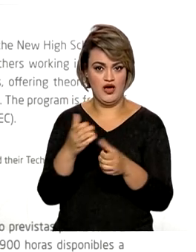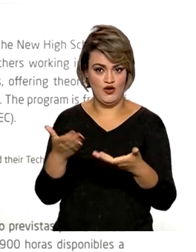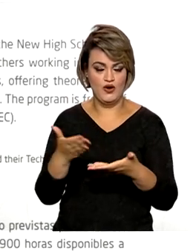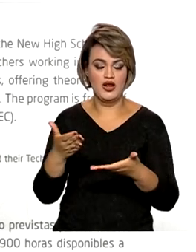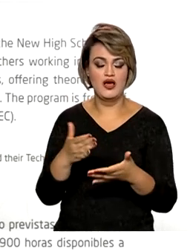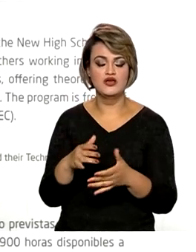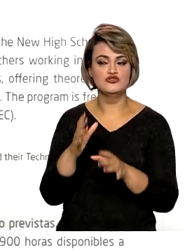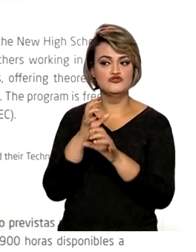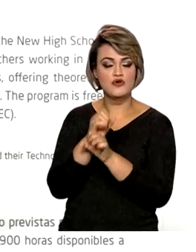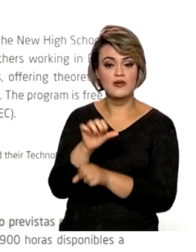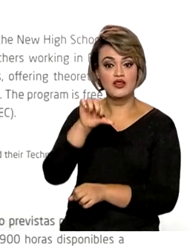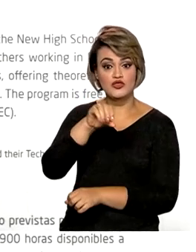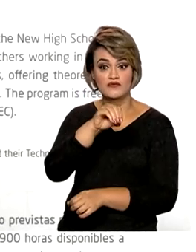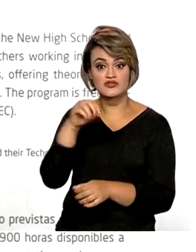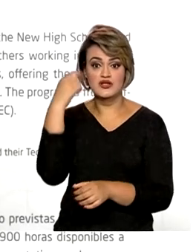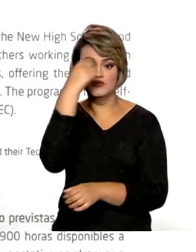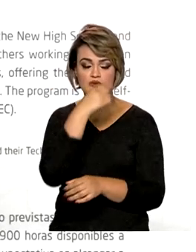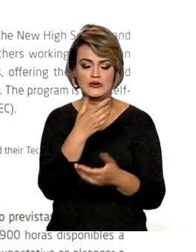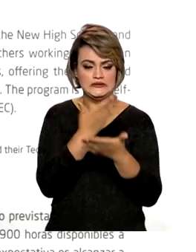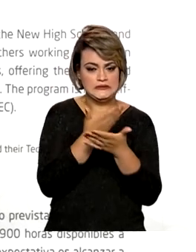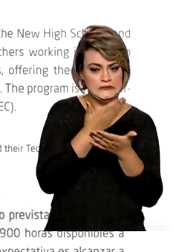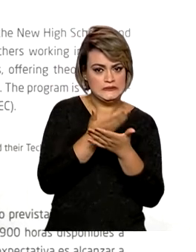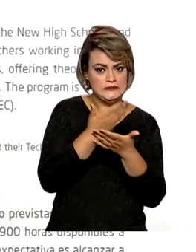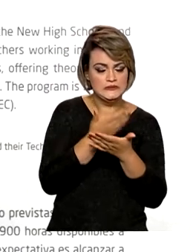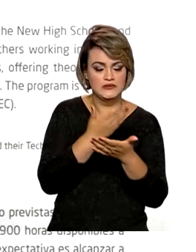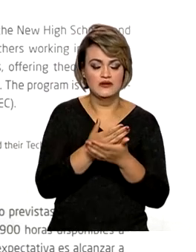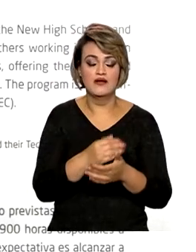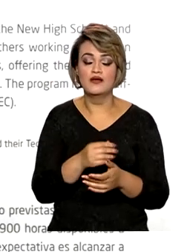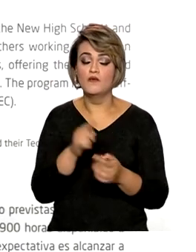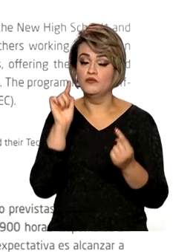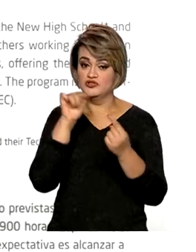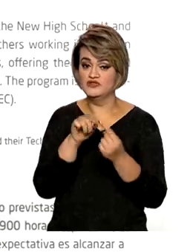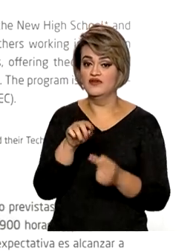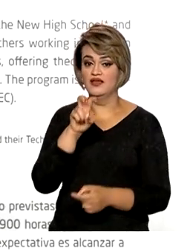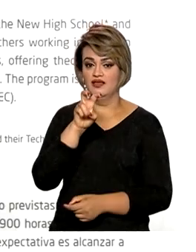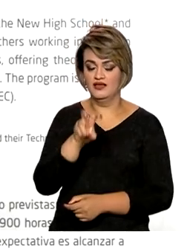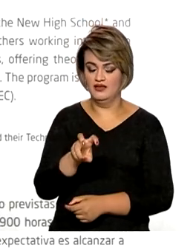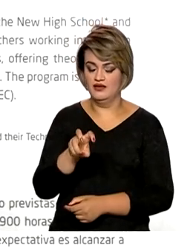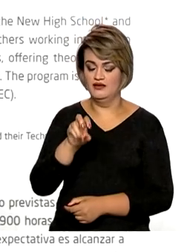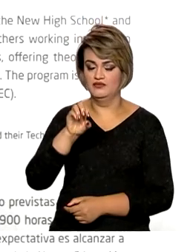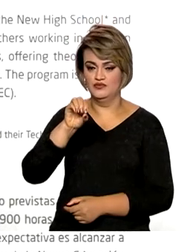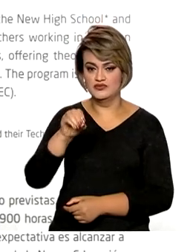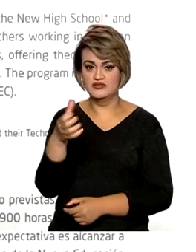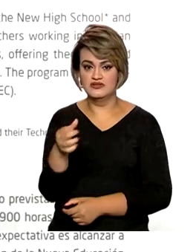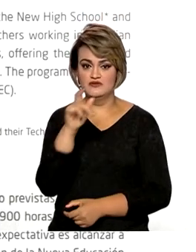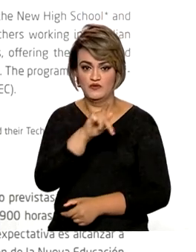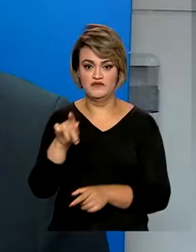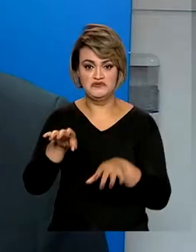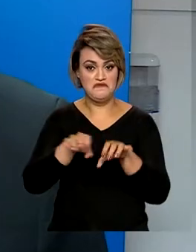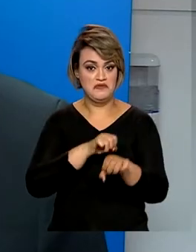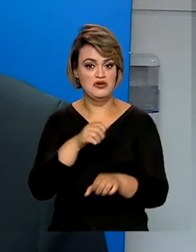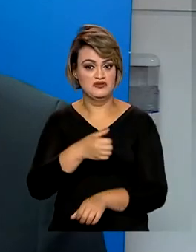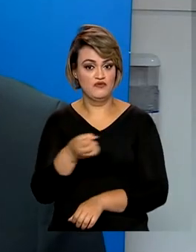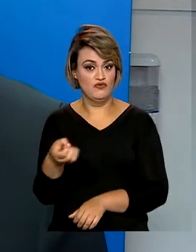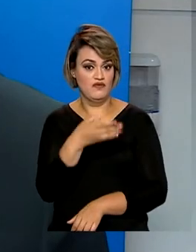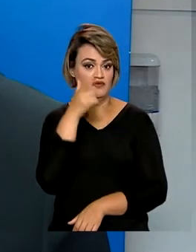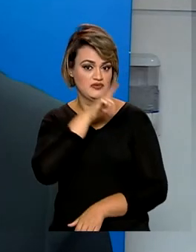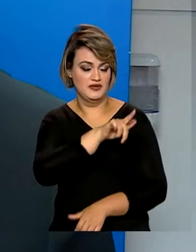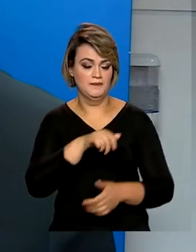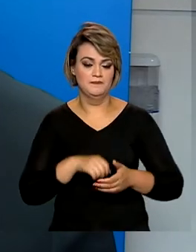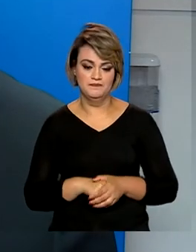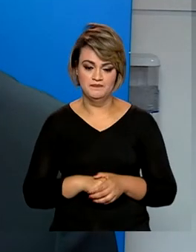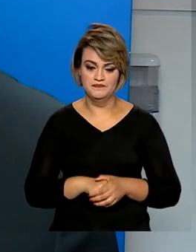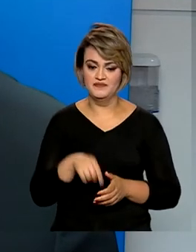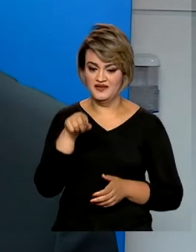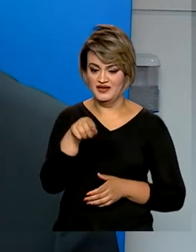horas de formação e a expectativa é que 506 mil docentes sejam capacitados. Ele traz de forma